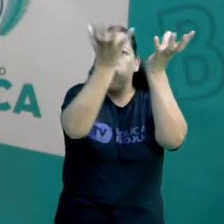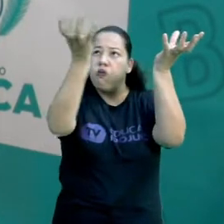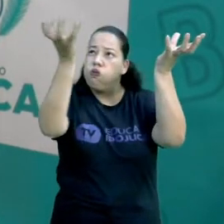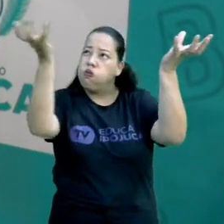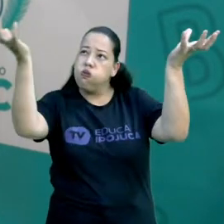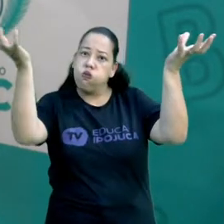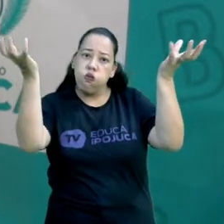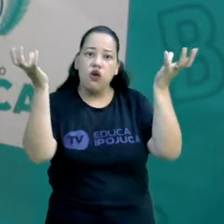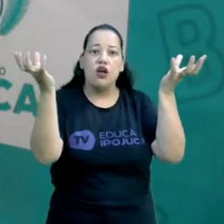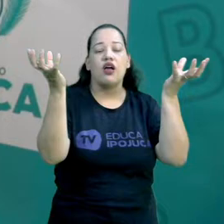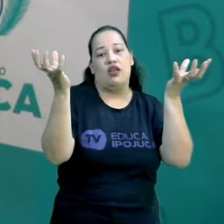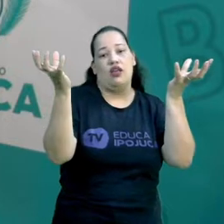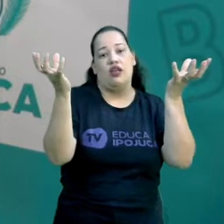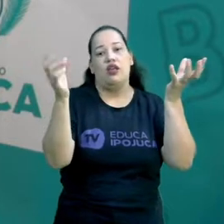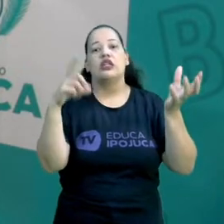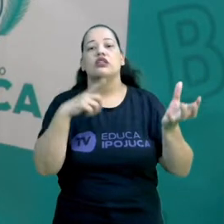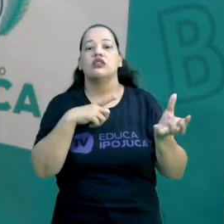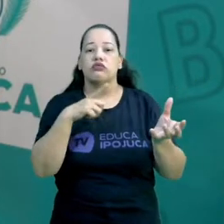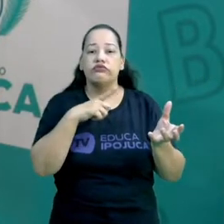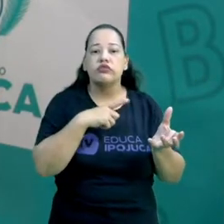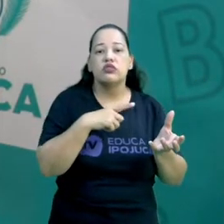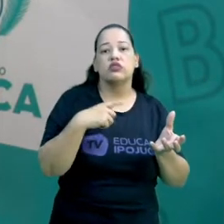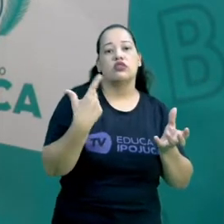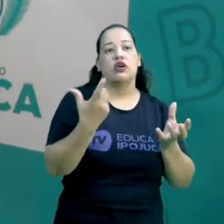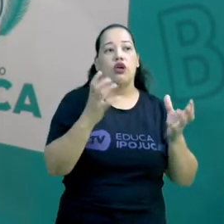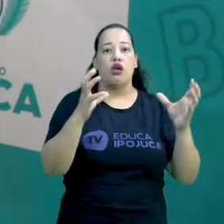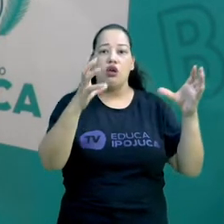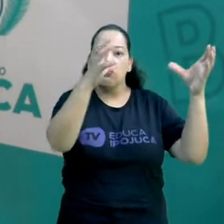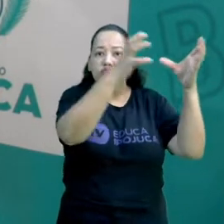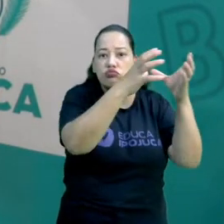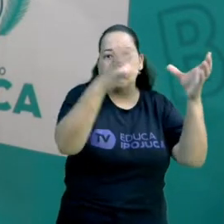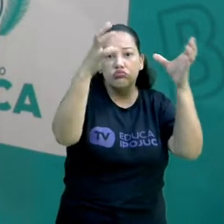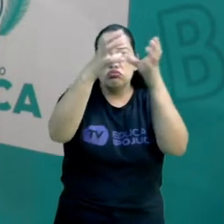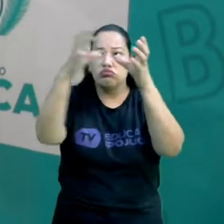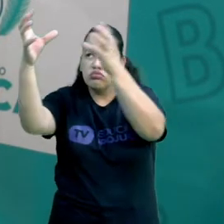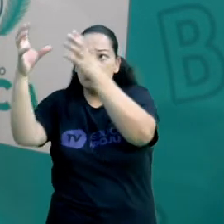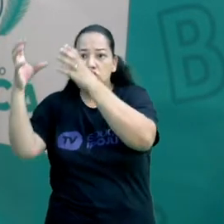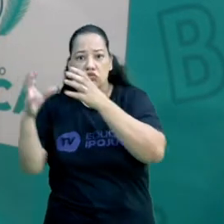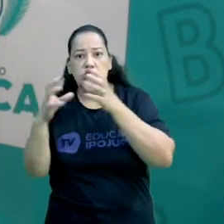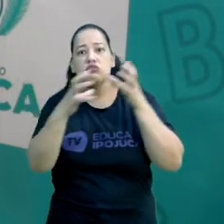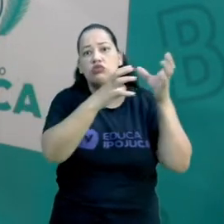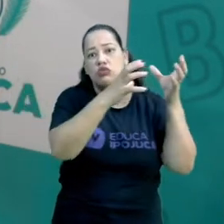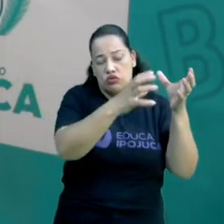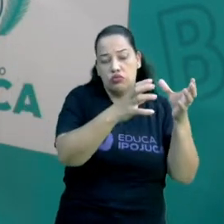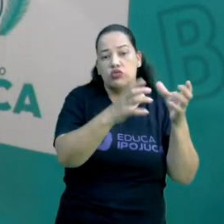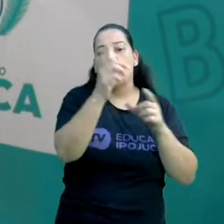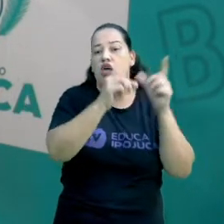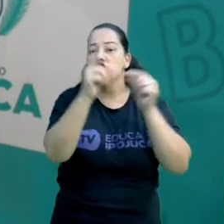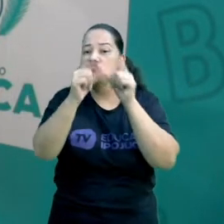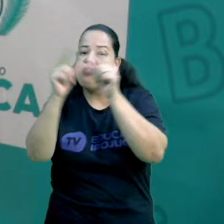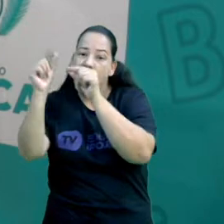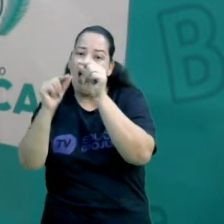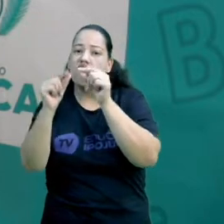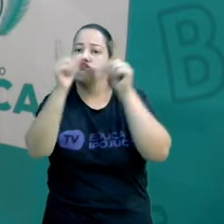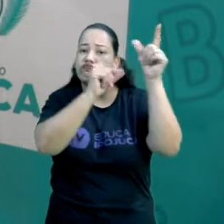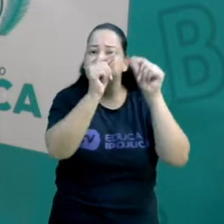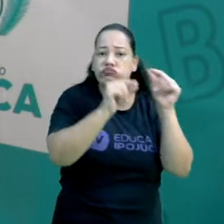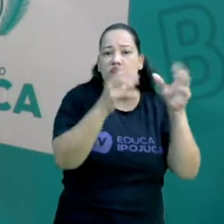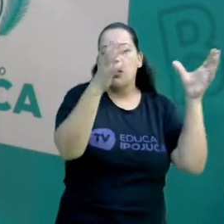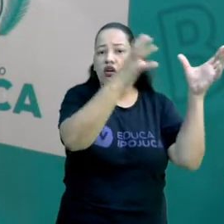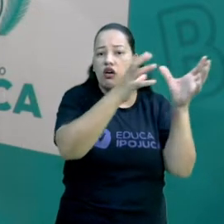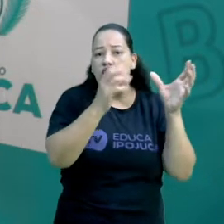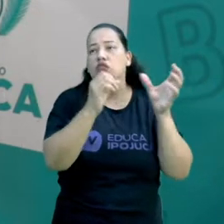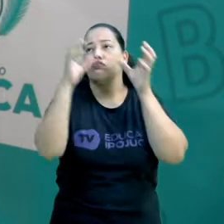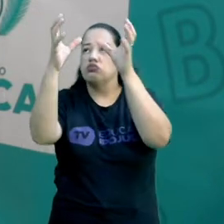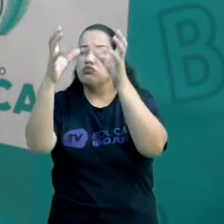conjunto de vários sistemas solares, de várias estrelas que ficam ali naquele local, certo? Então, essas